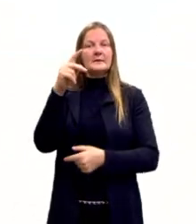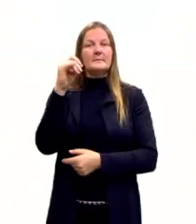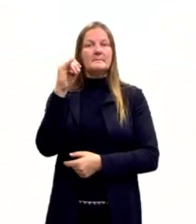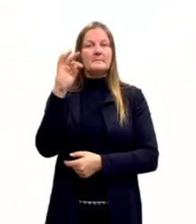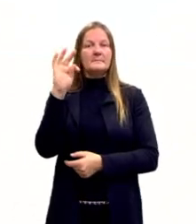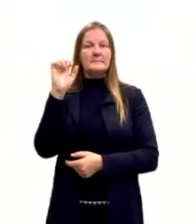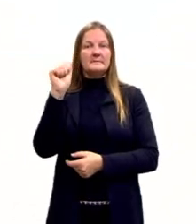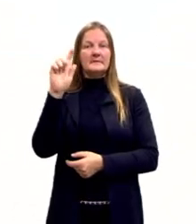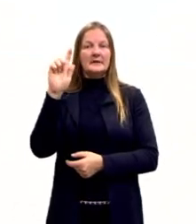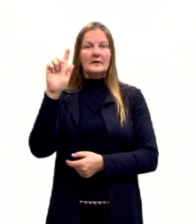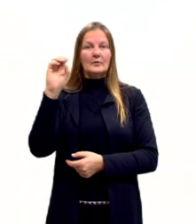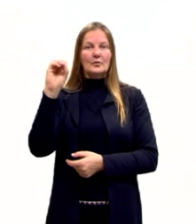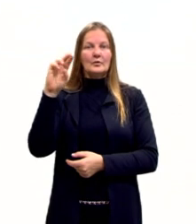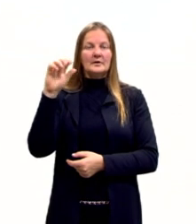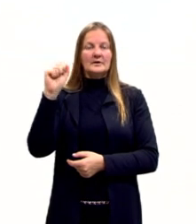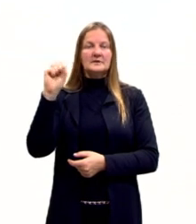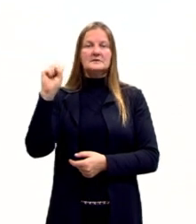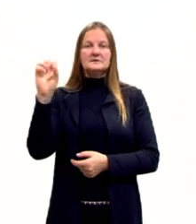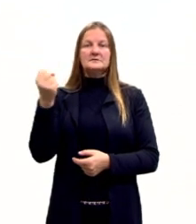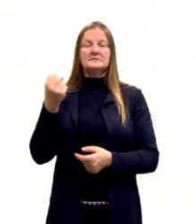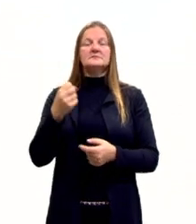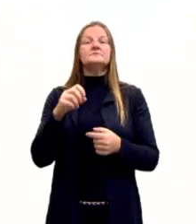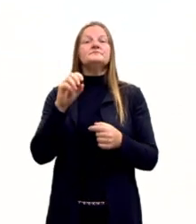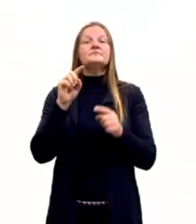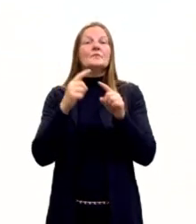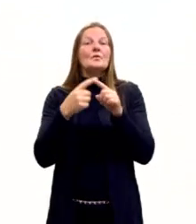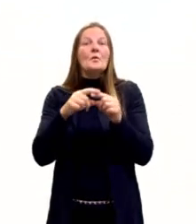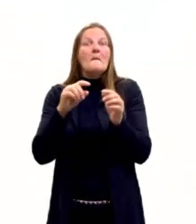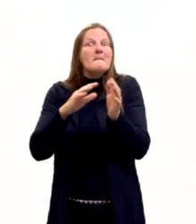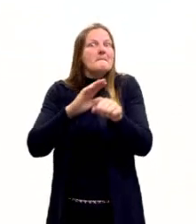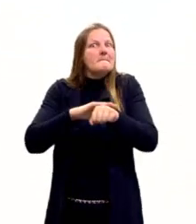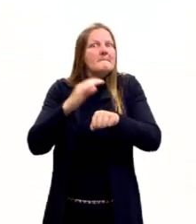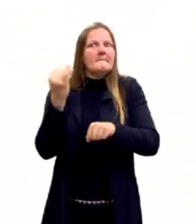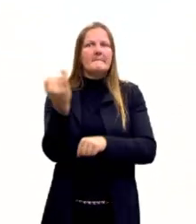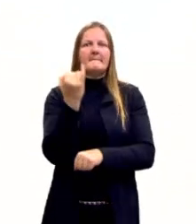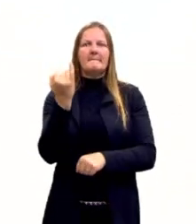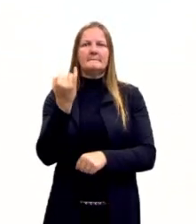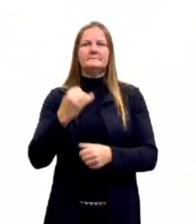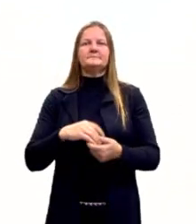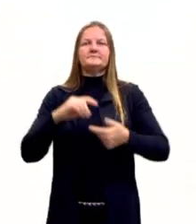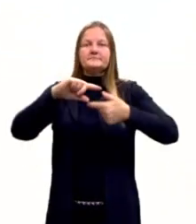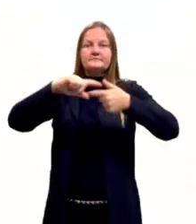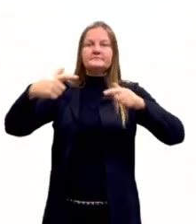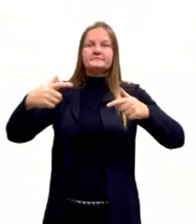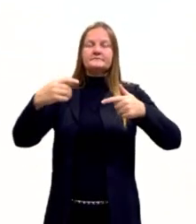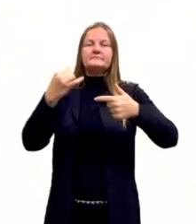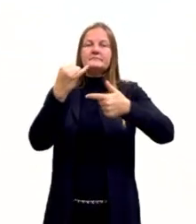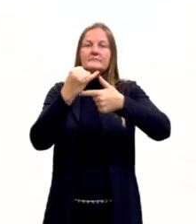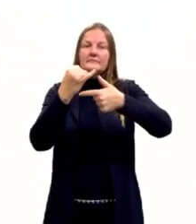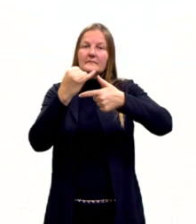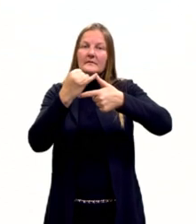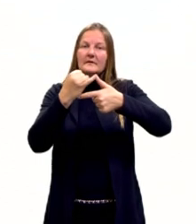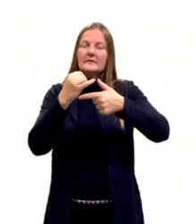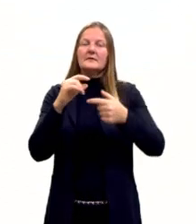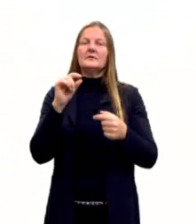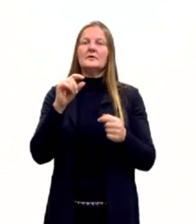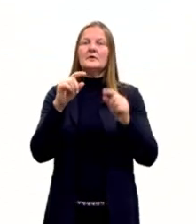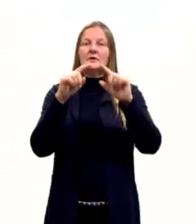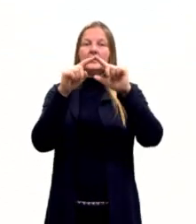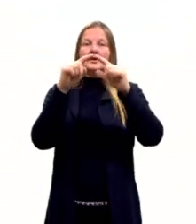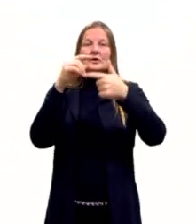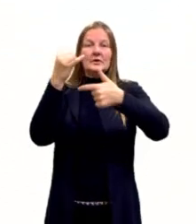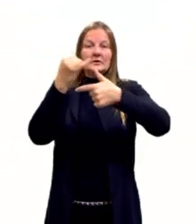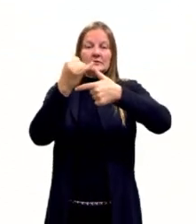teoremas da geometria é, então, o teorema de Pitágoras. E no teorema nós temos o seguinte, que em um triângulo